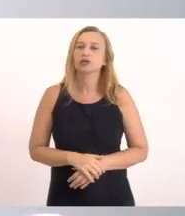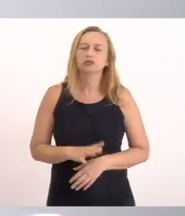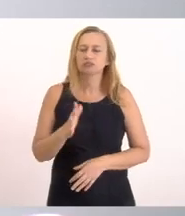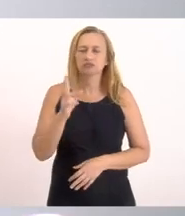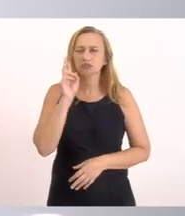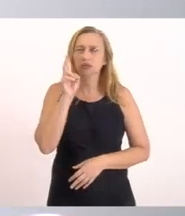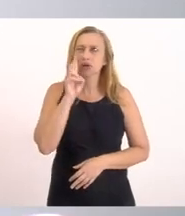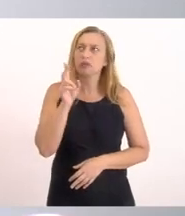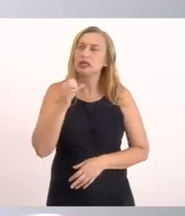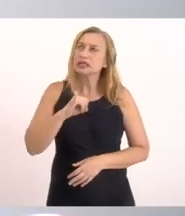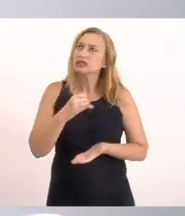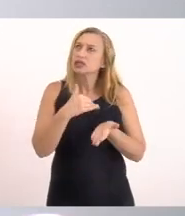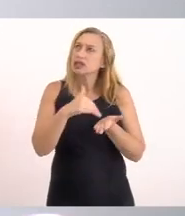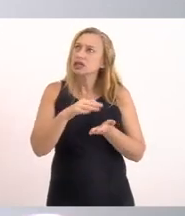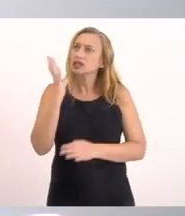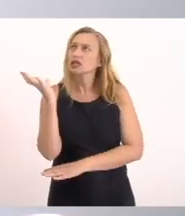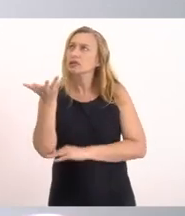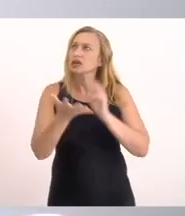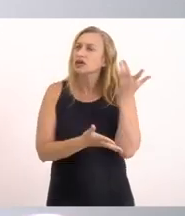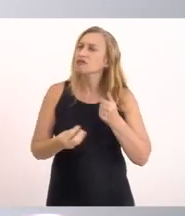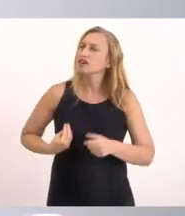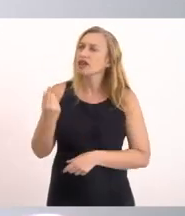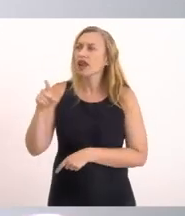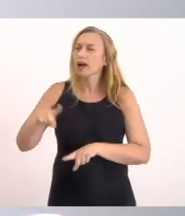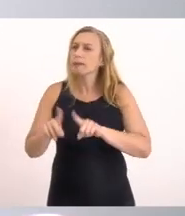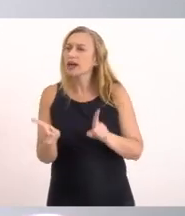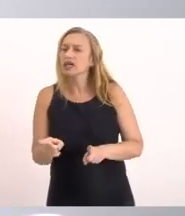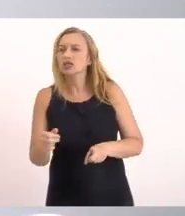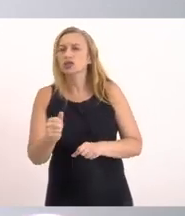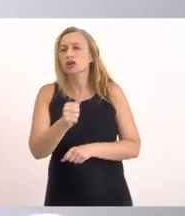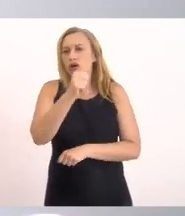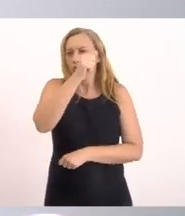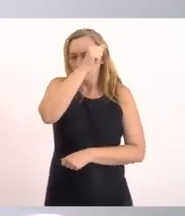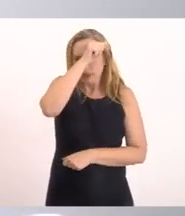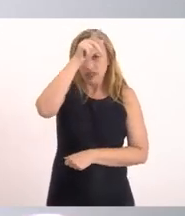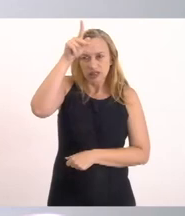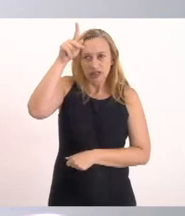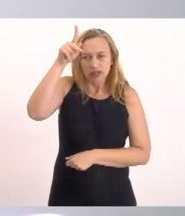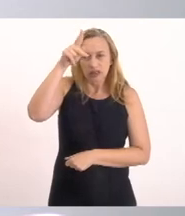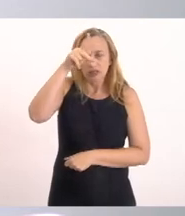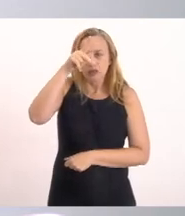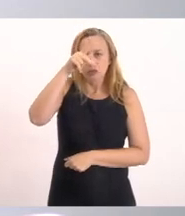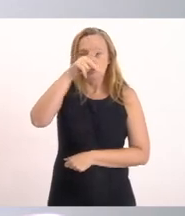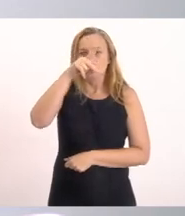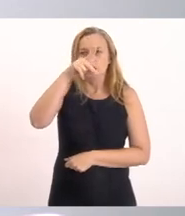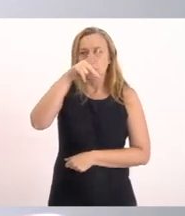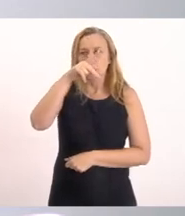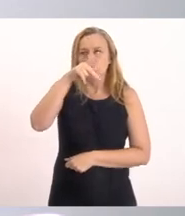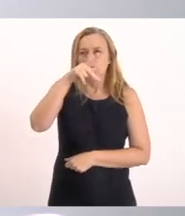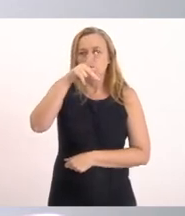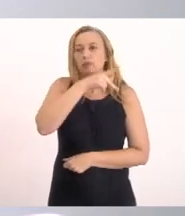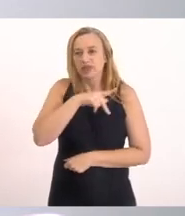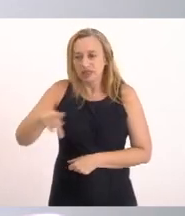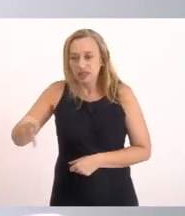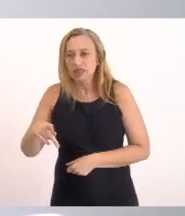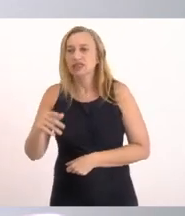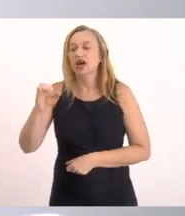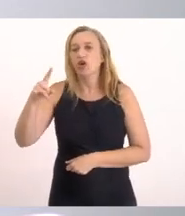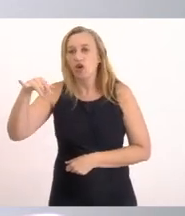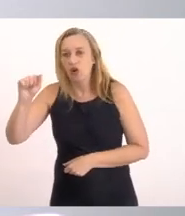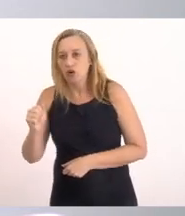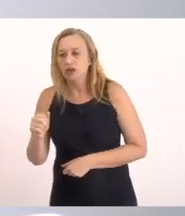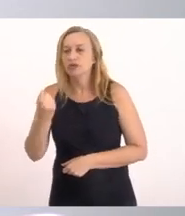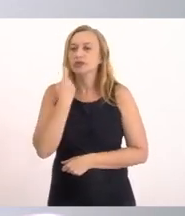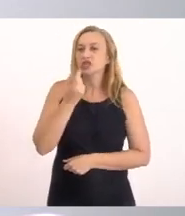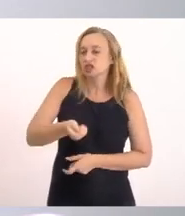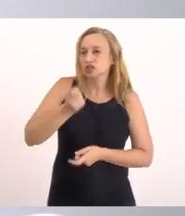lembro Se o secretário De ambiente Estava presente Mas estava O presidente Da colônia De pescadores Mateus Estava presente Também o secretário